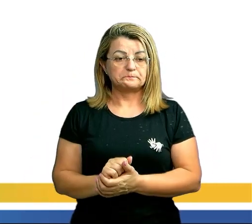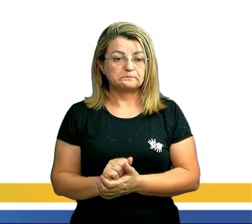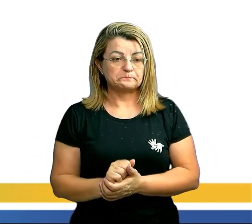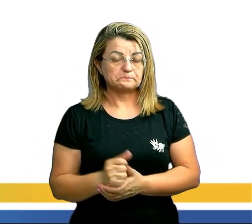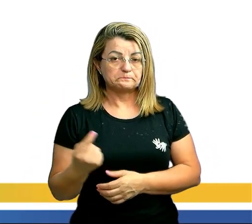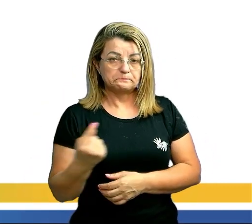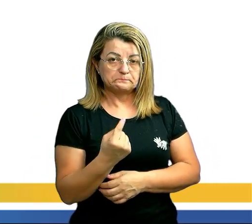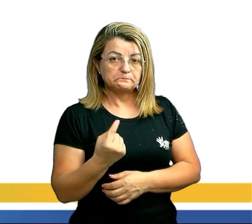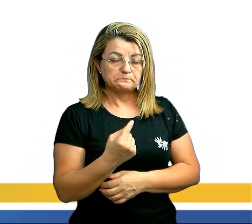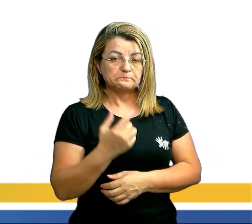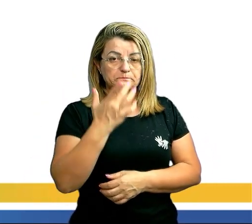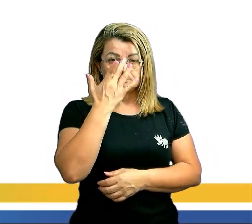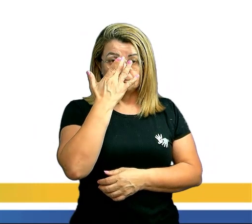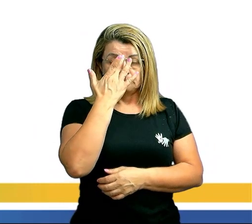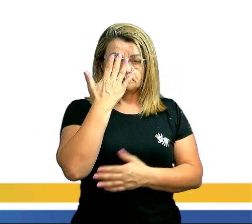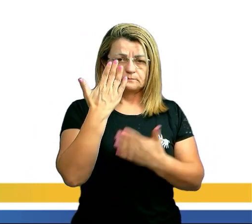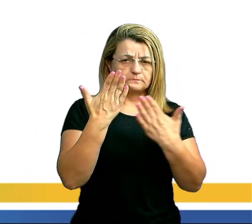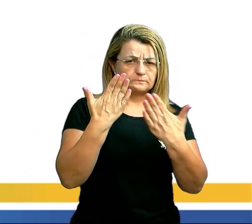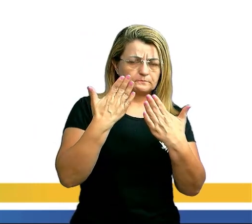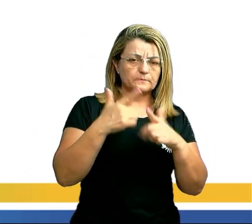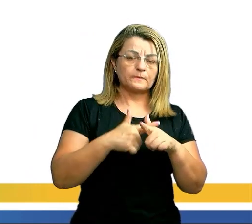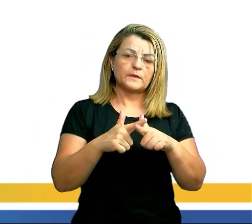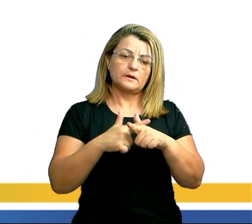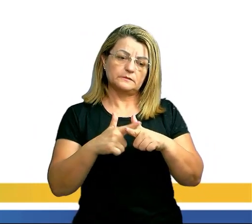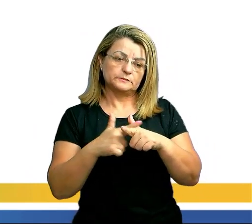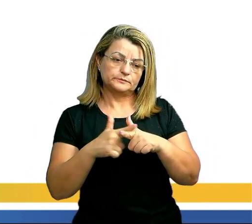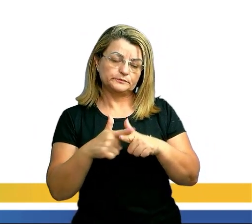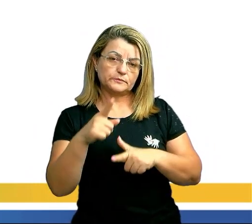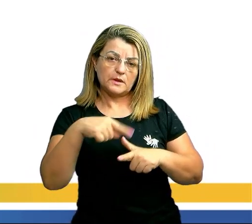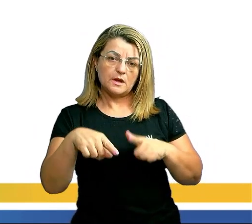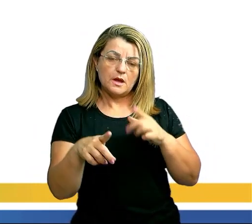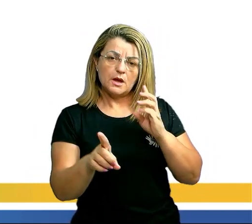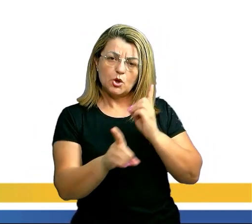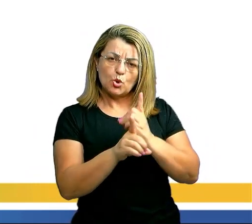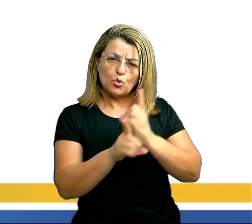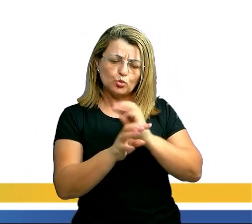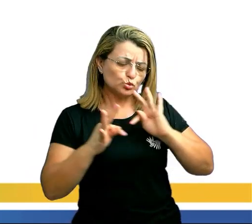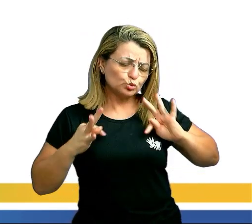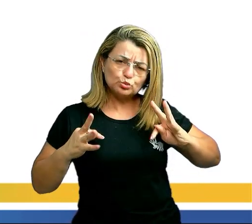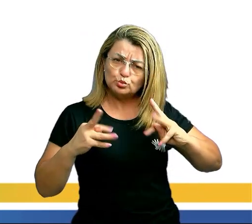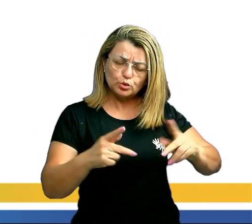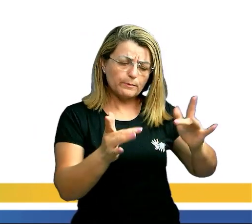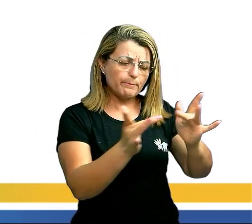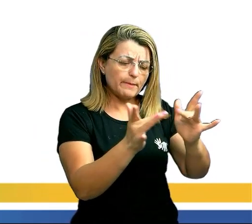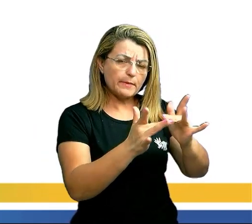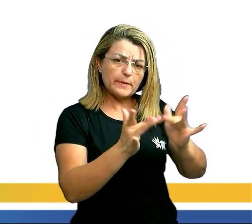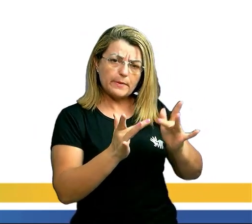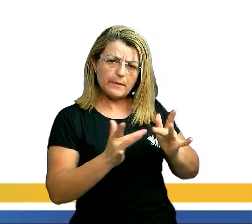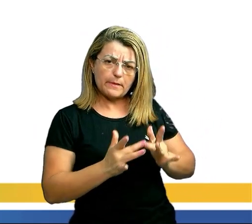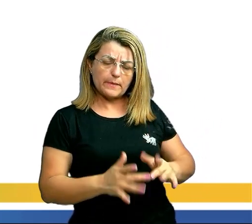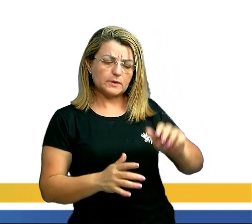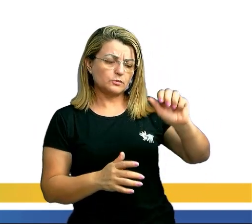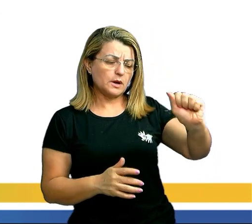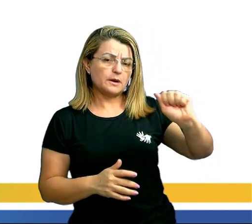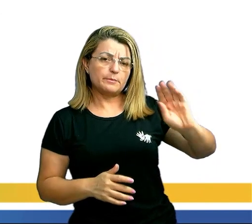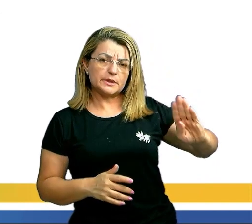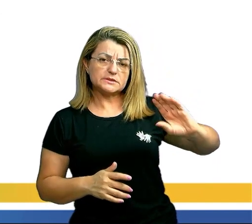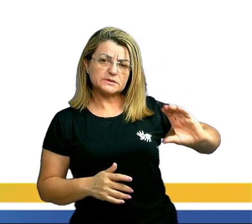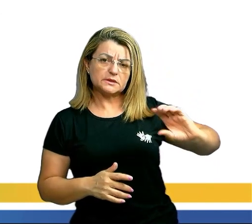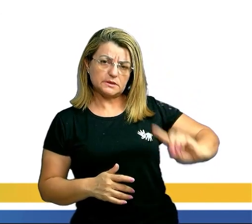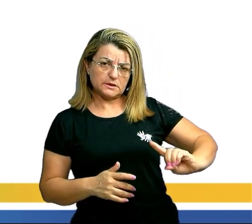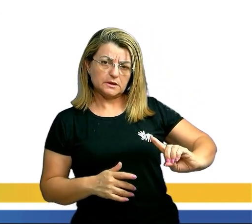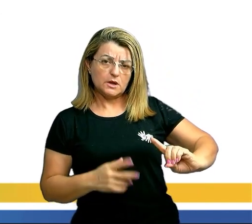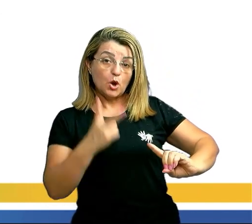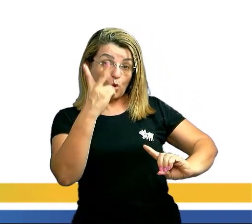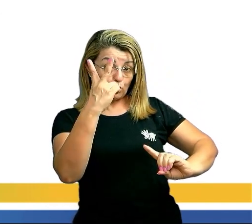Vamos analisar aqui um problema. Para exemplificar, encontre todas as combinações possíveis do conjunto A, B, C e D com